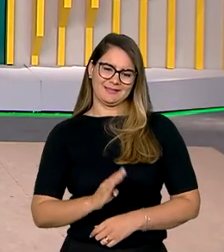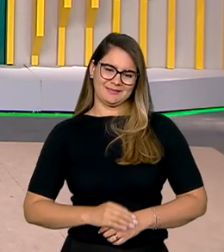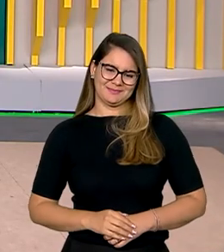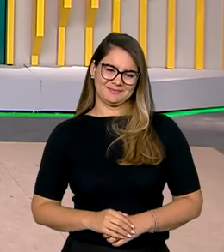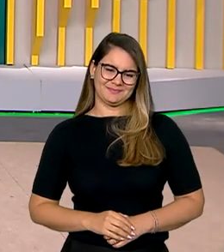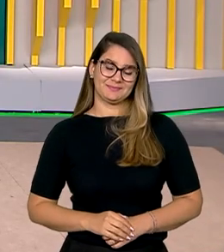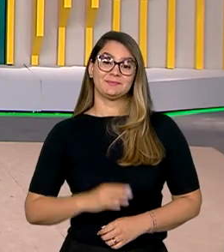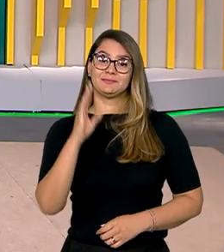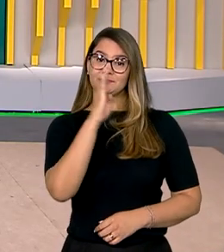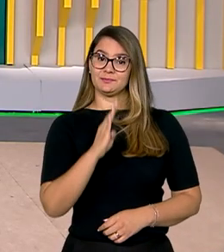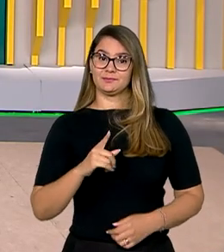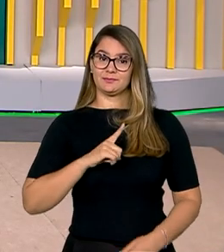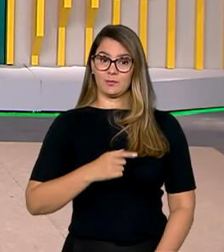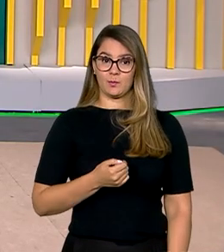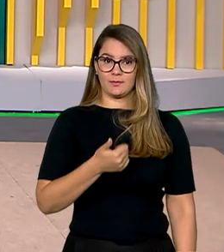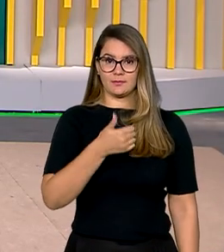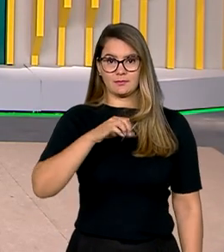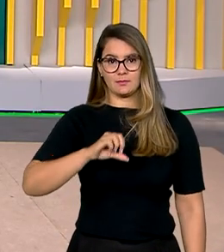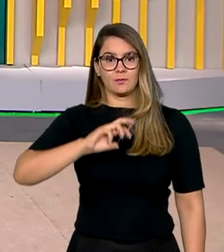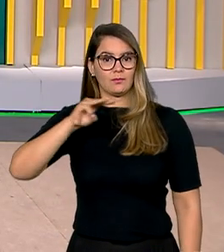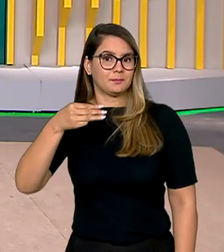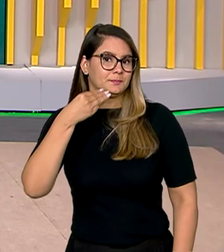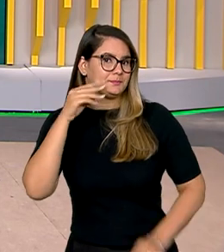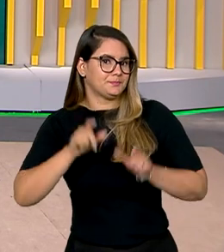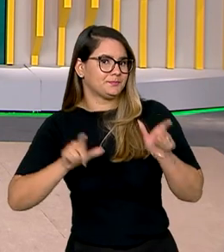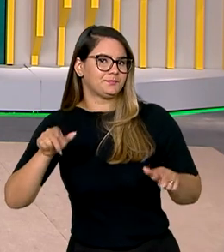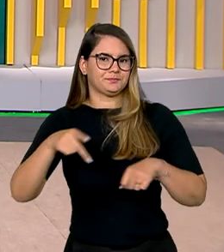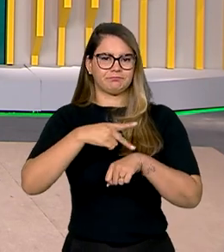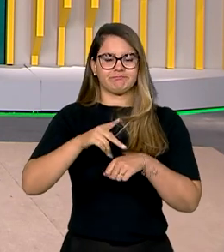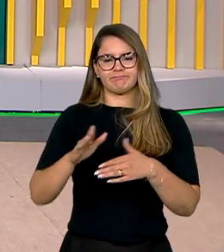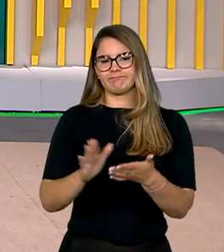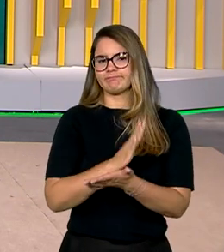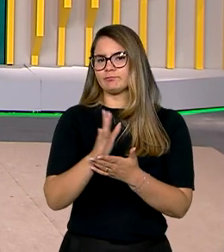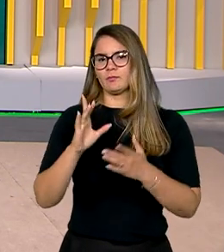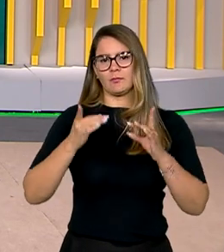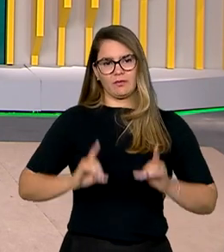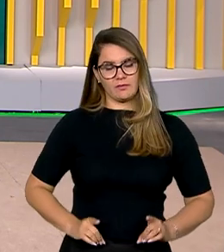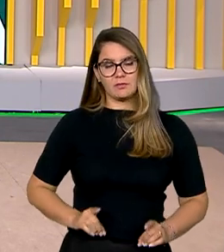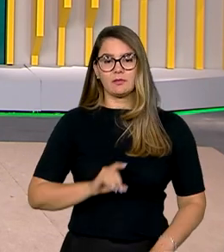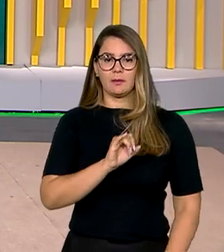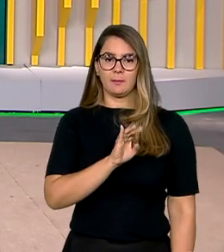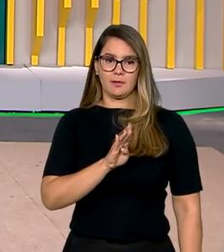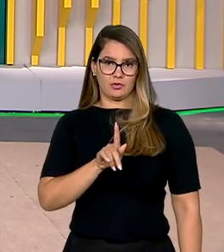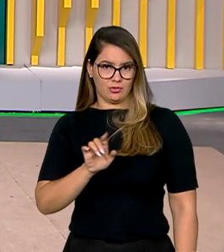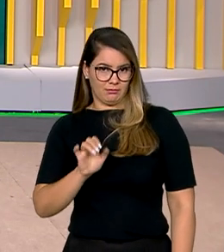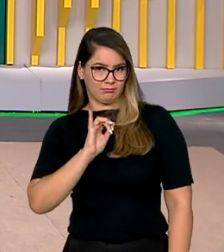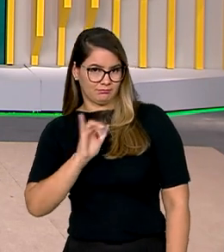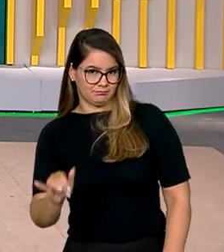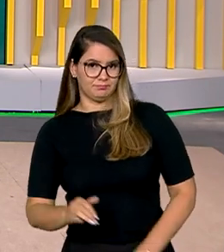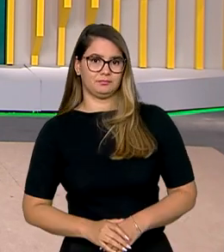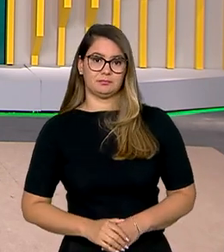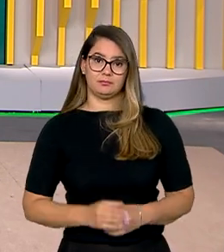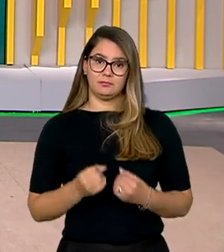O Brasil tem quase 19 milhões de pessoas com algum tipo de deficiência, segundo o IBGE. E para